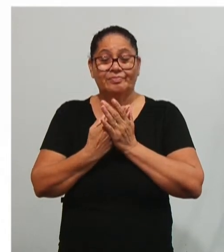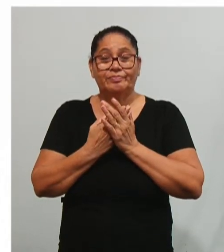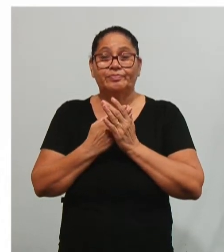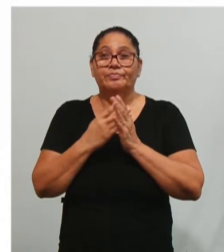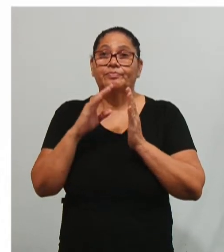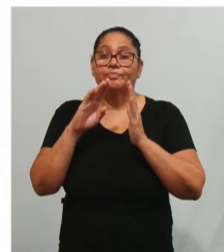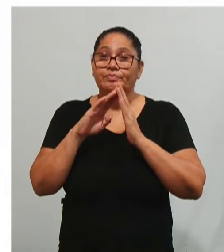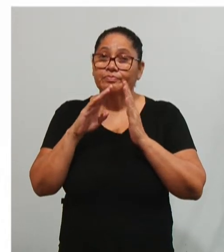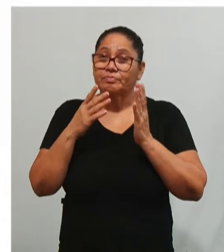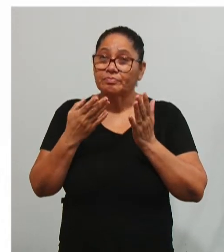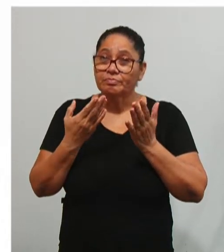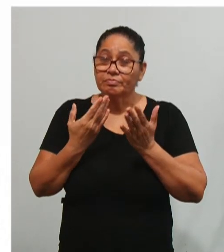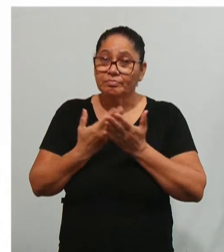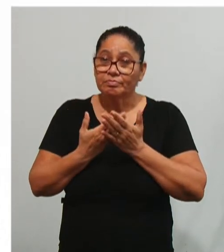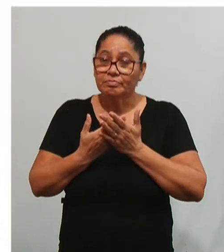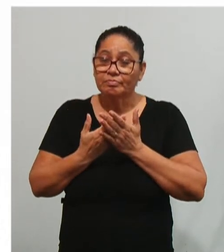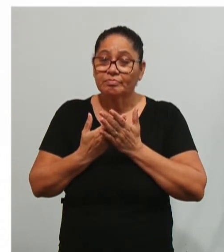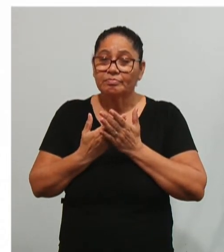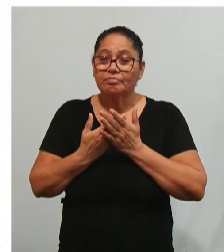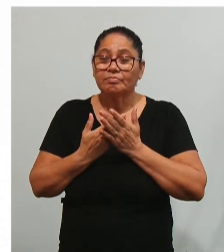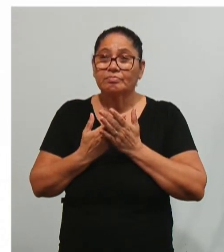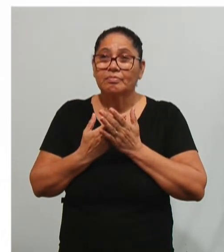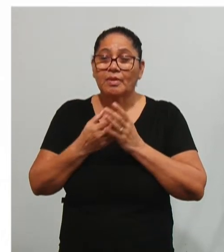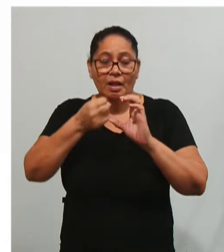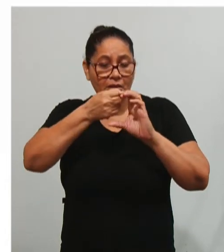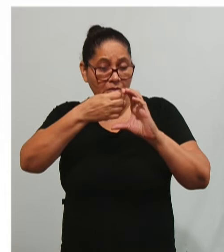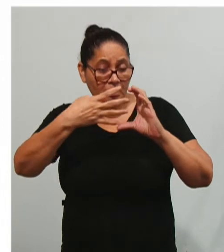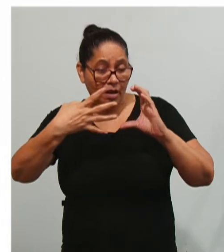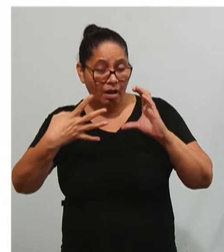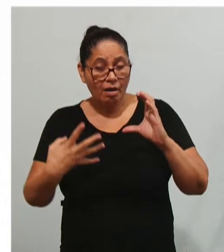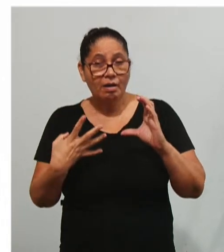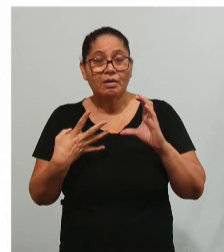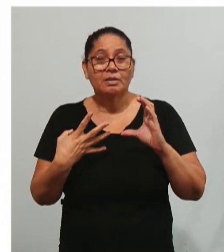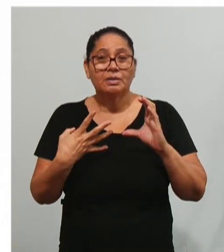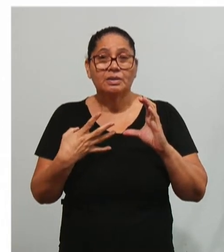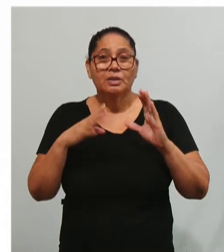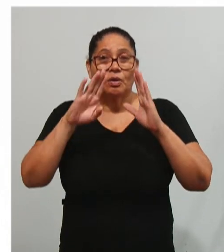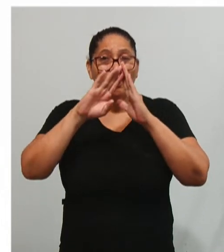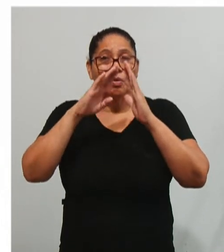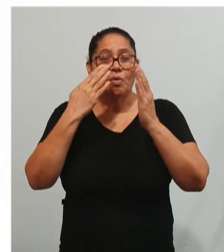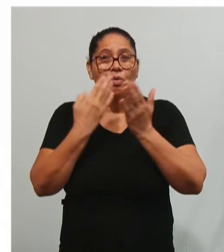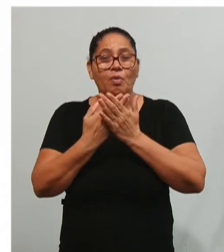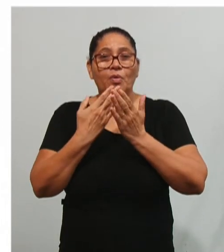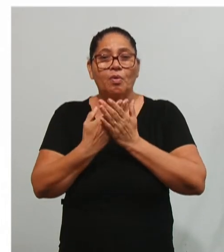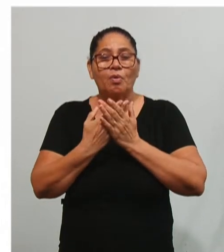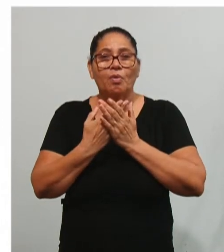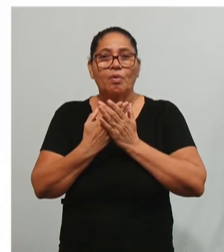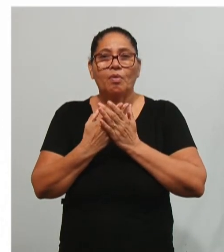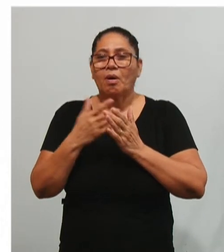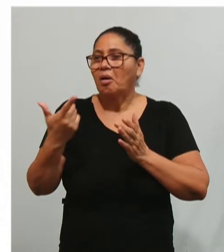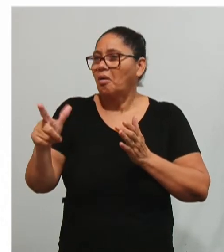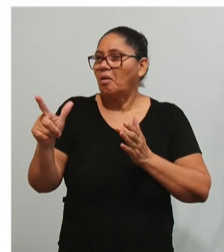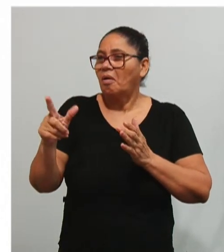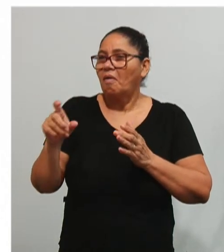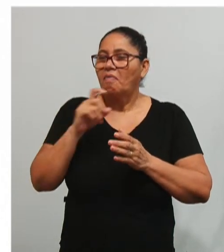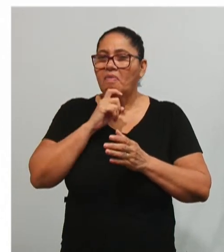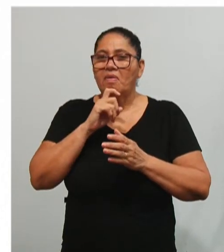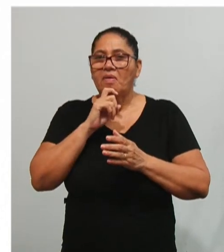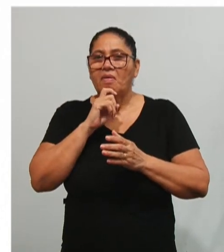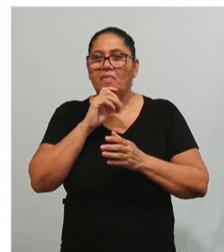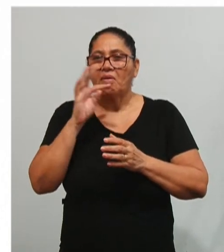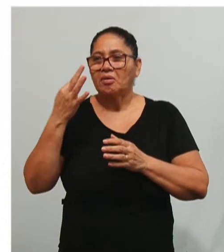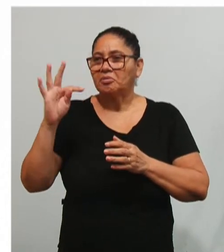tão, né, que tem as suas características aí, uma escola que não tem ar-condicionado, não tem